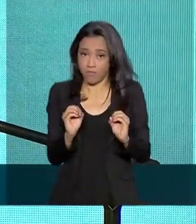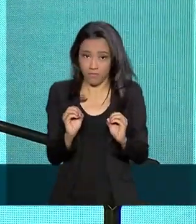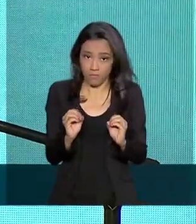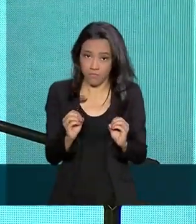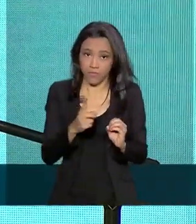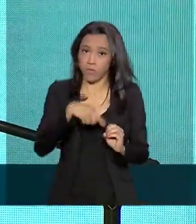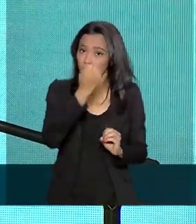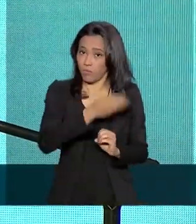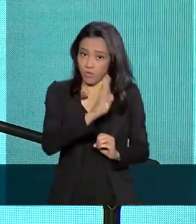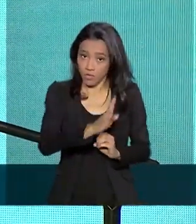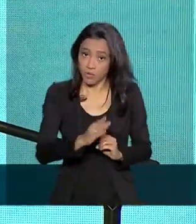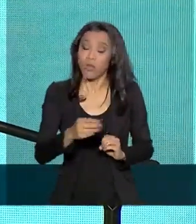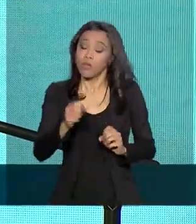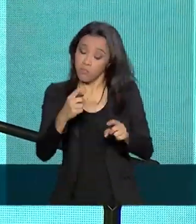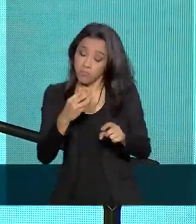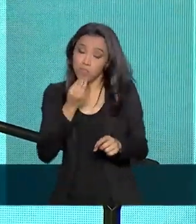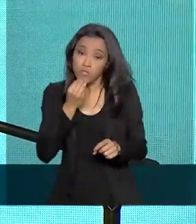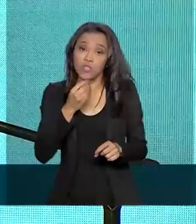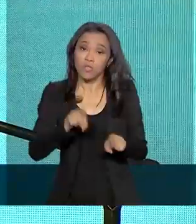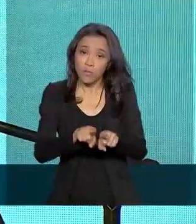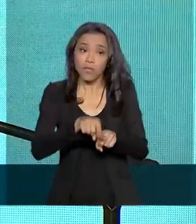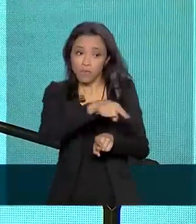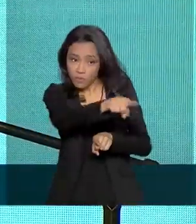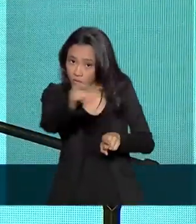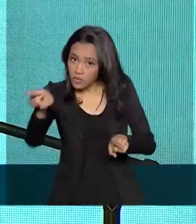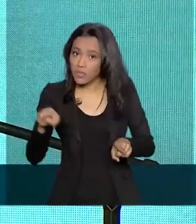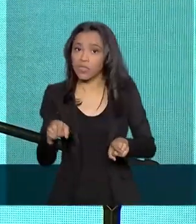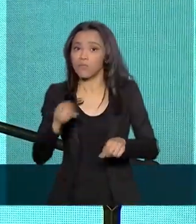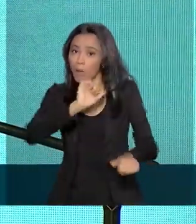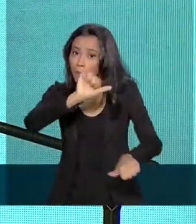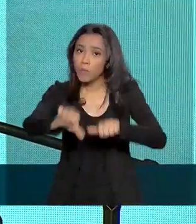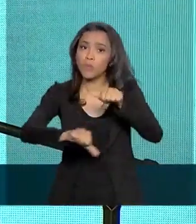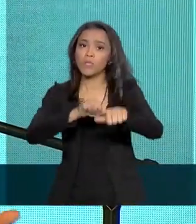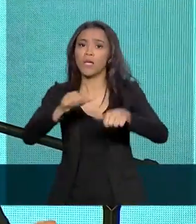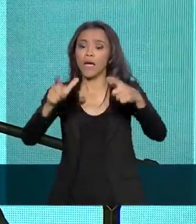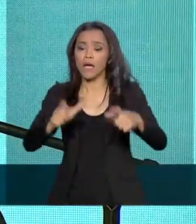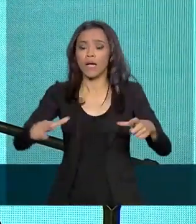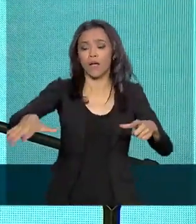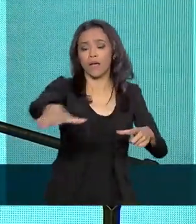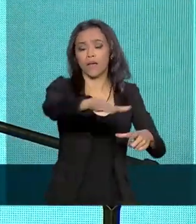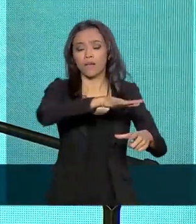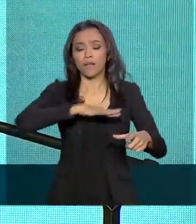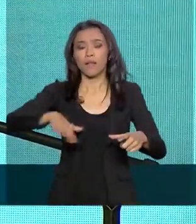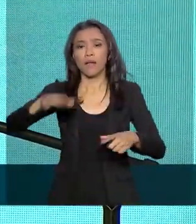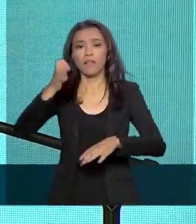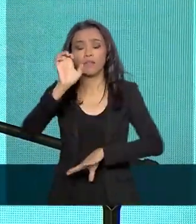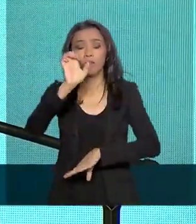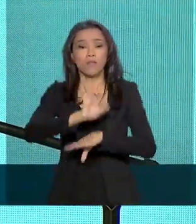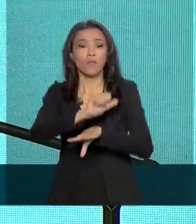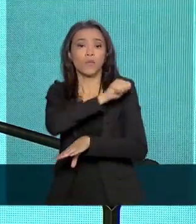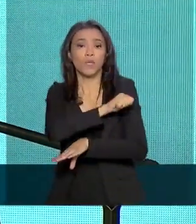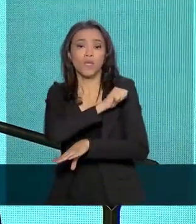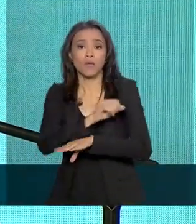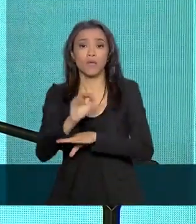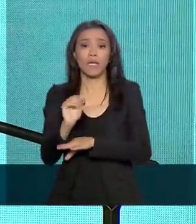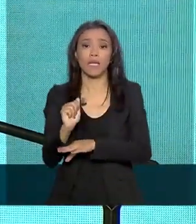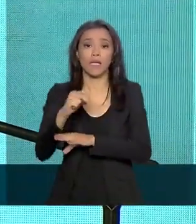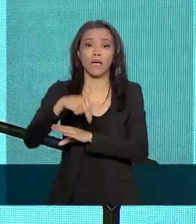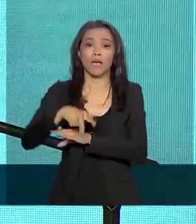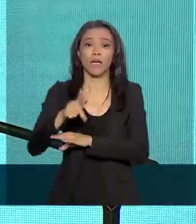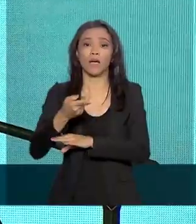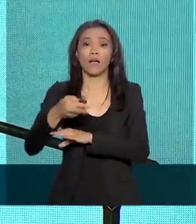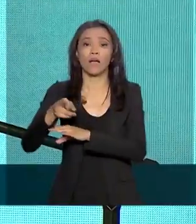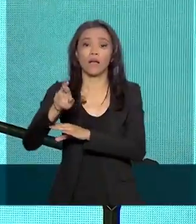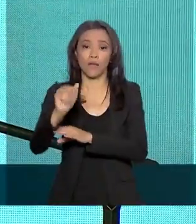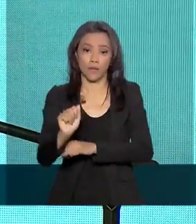prioridade, preferência nessa área, para fazermos da Bahia de Angra um local onde possa curtir férias, para o argentino ir para lá,